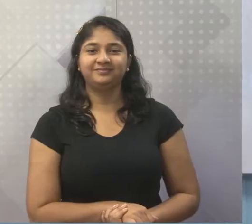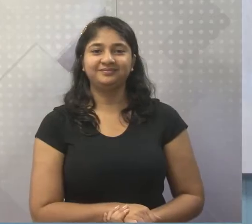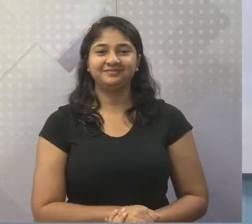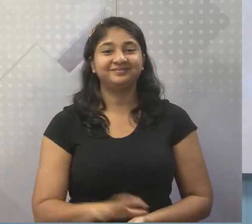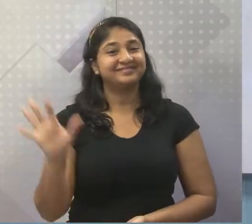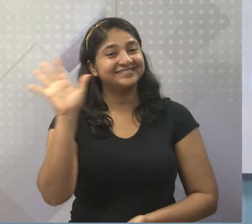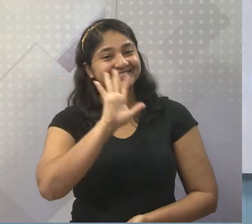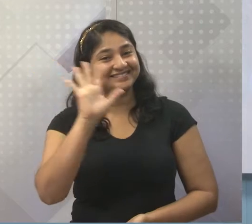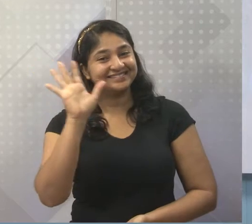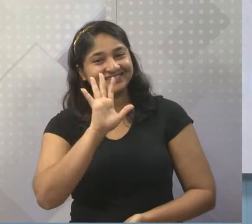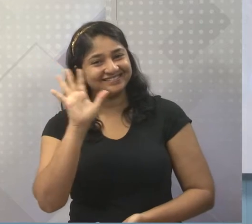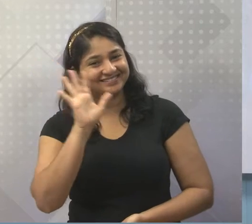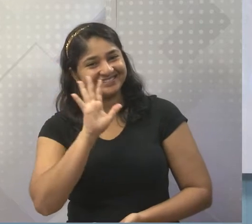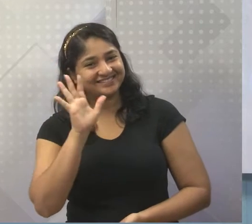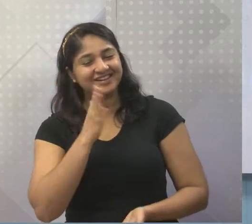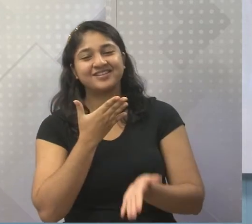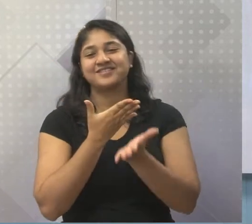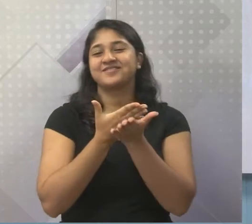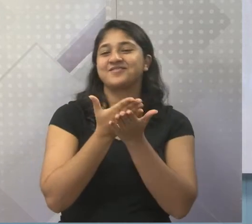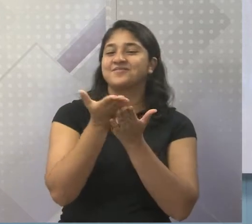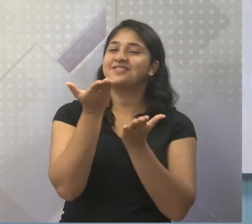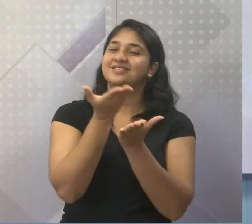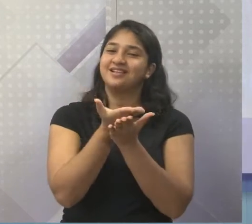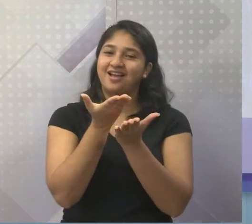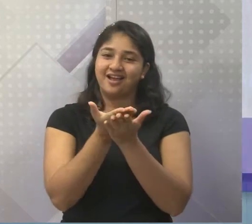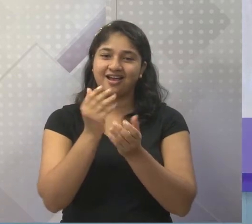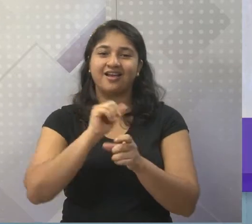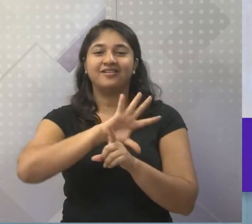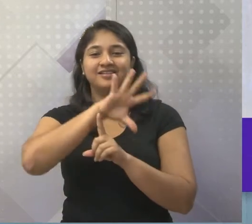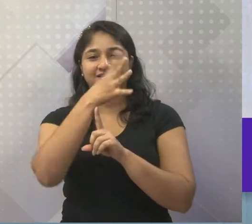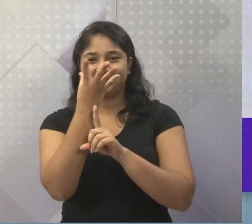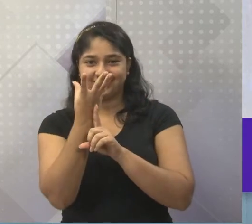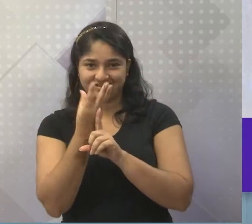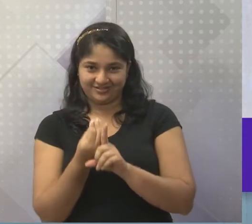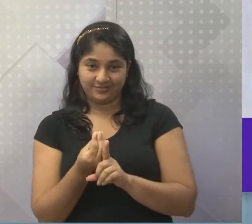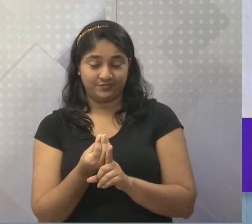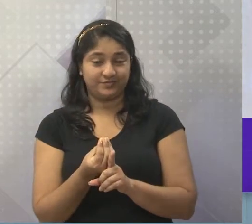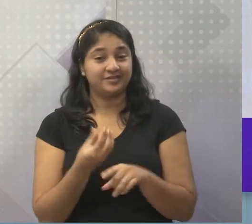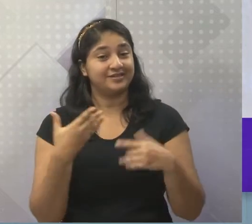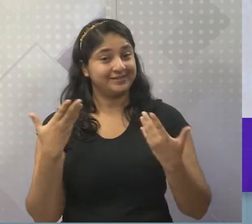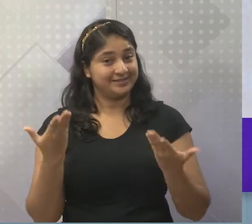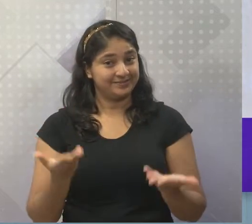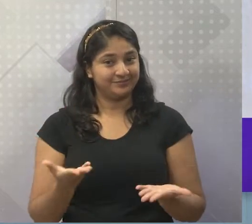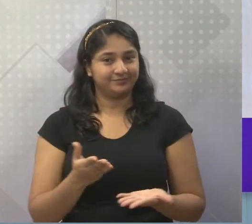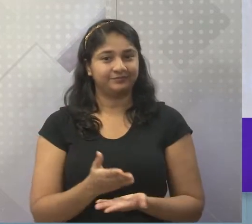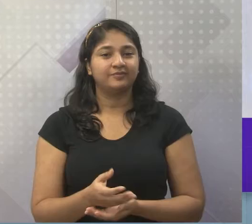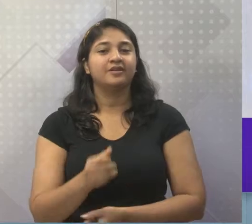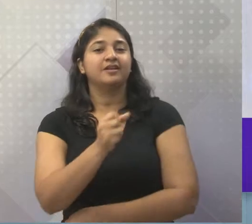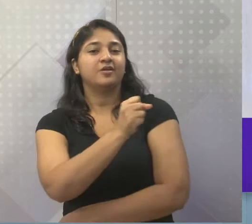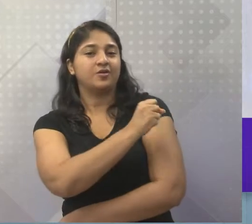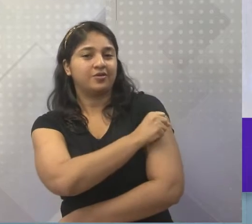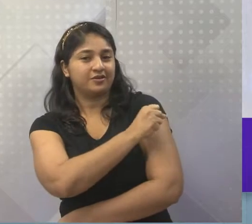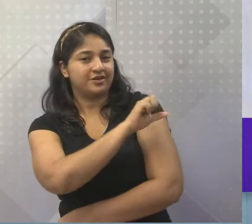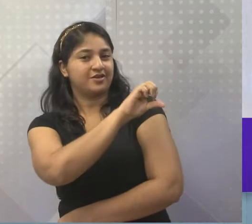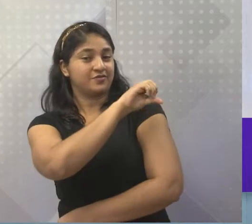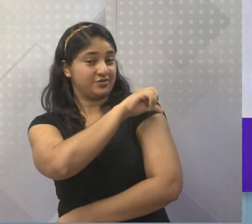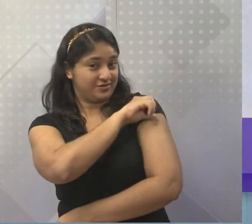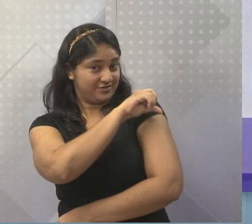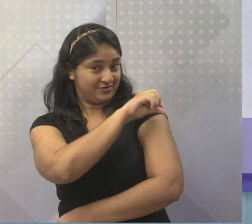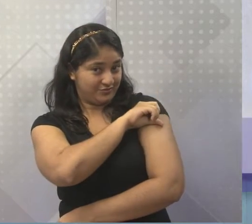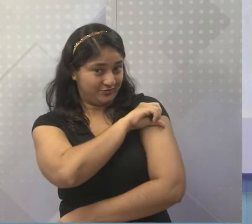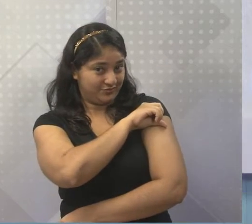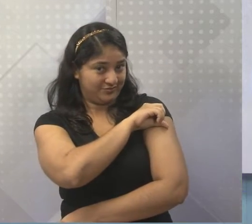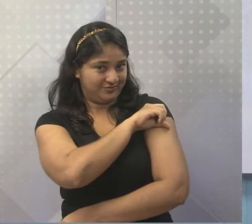Oi gente, vamos lá começar mais uma aula de arte. Olha só, oitavos e nonos anos.